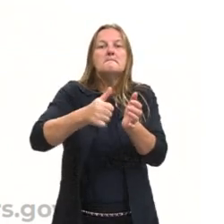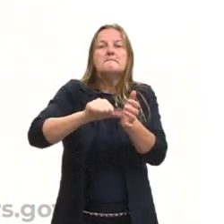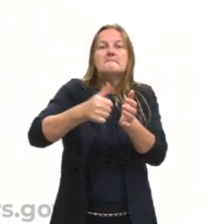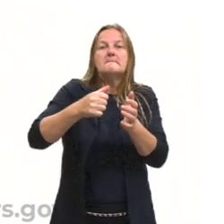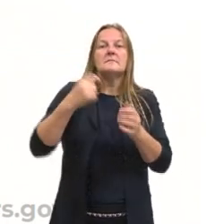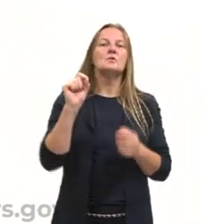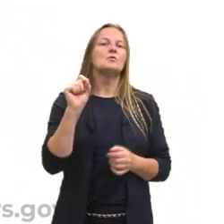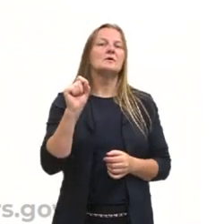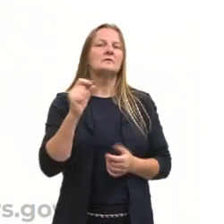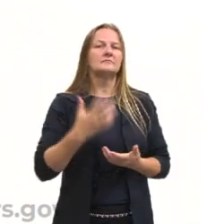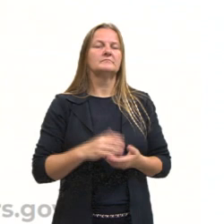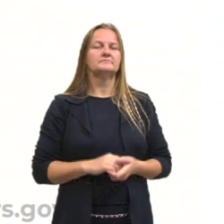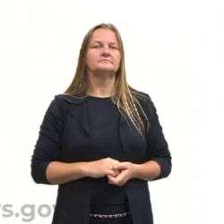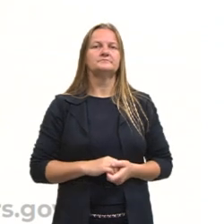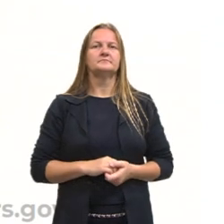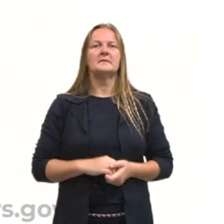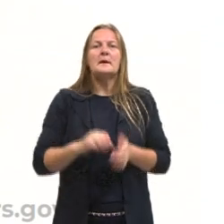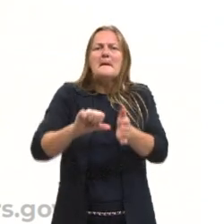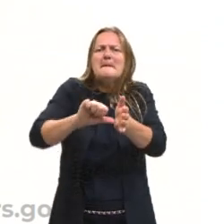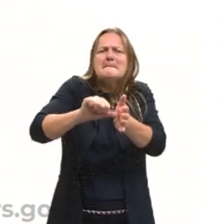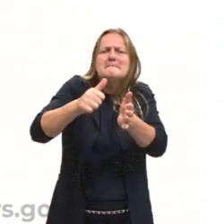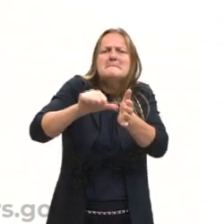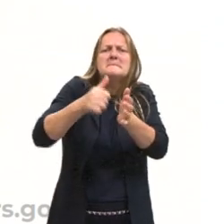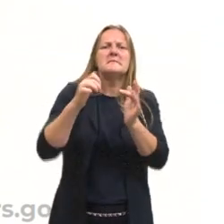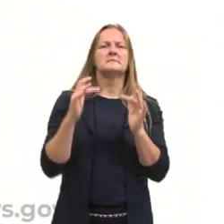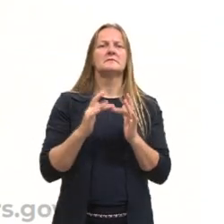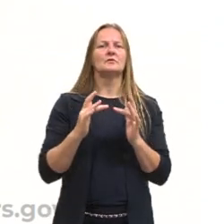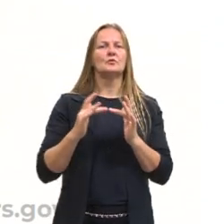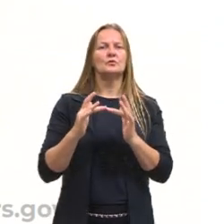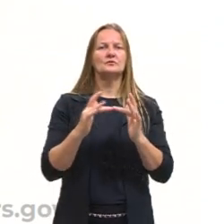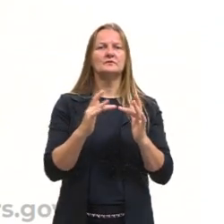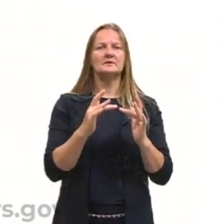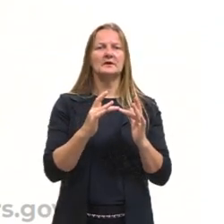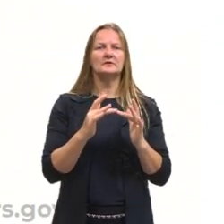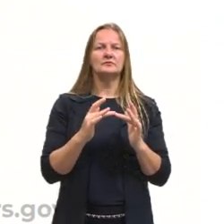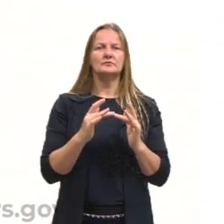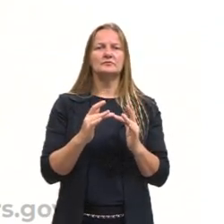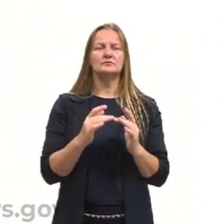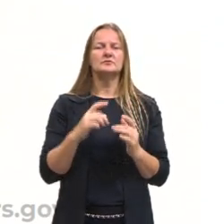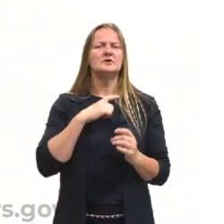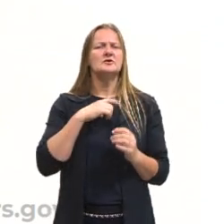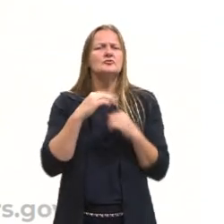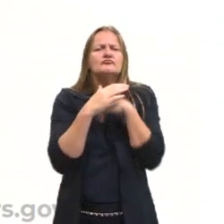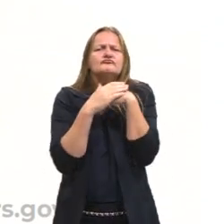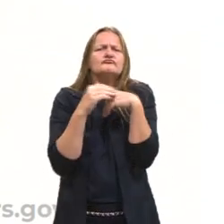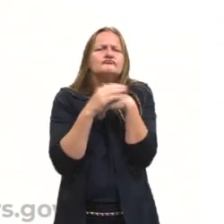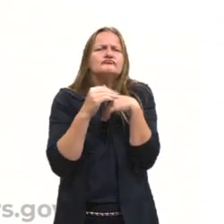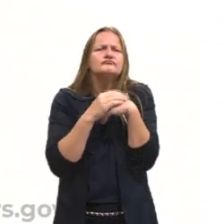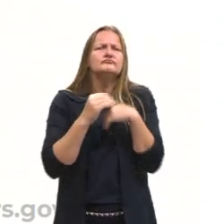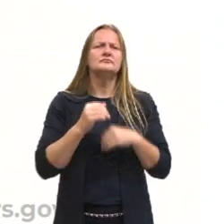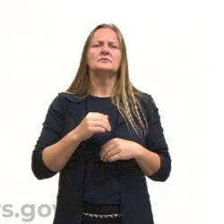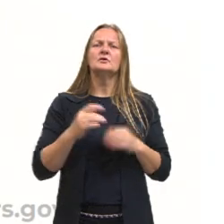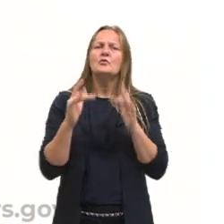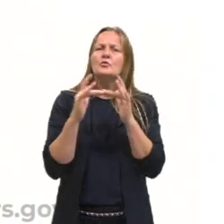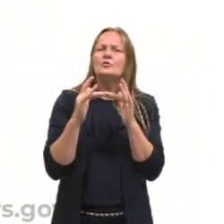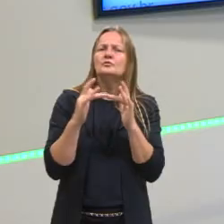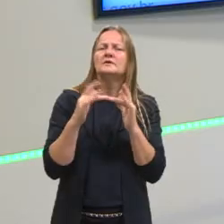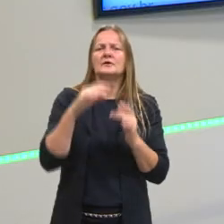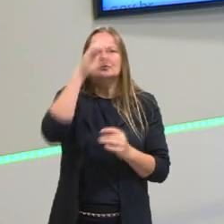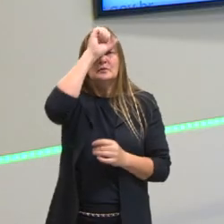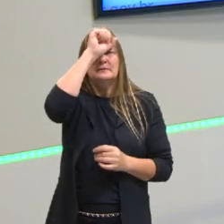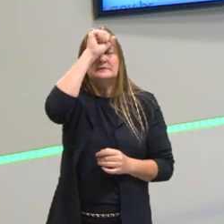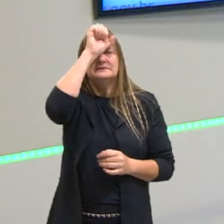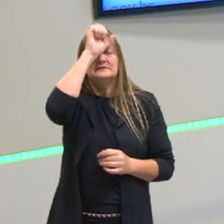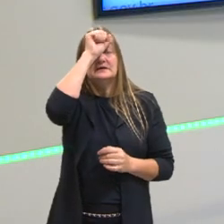primário, são aqueles primeiros contatos com alto grau de efetividade, de contato, de aprendizagem,